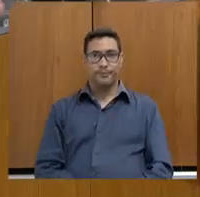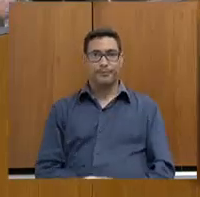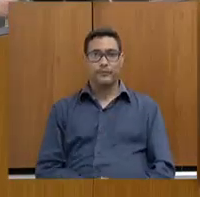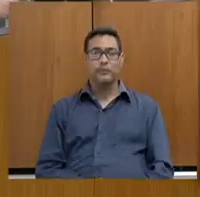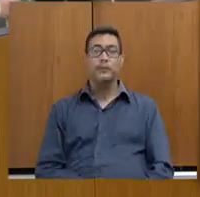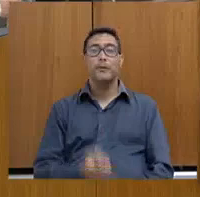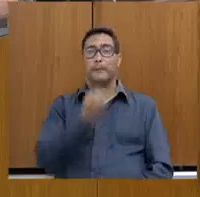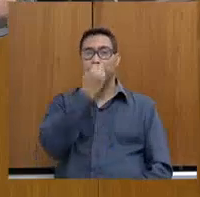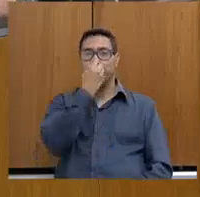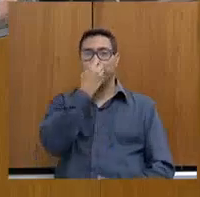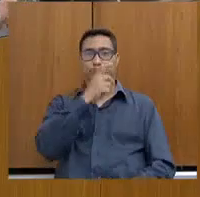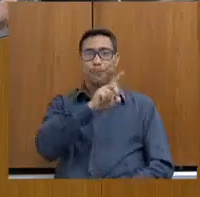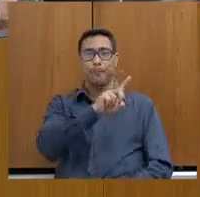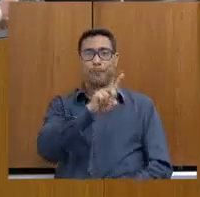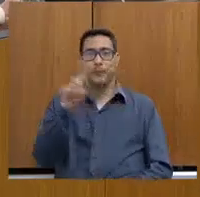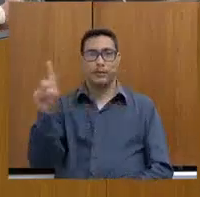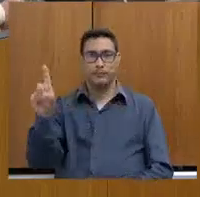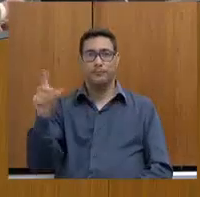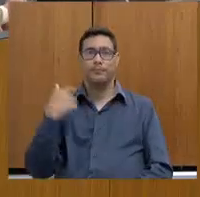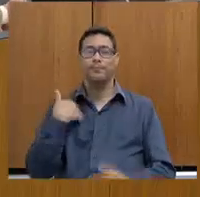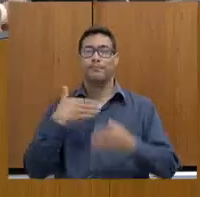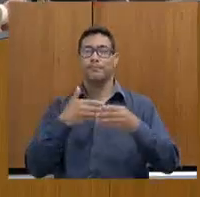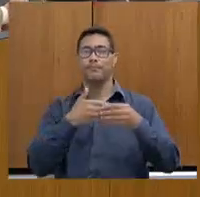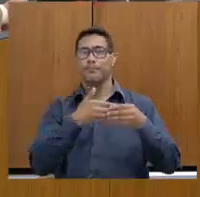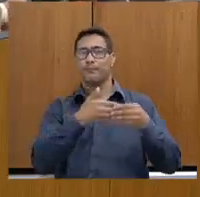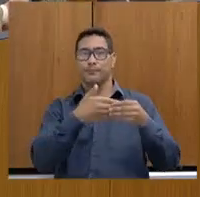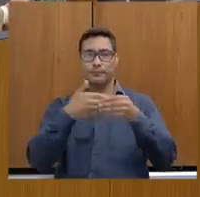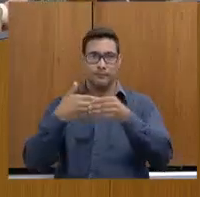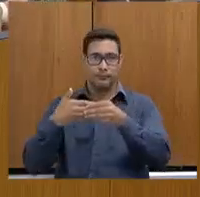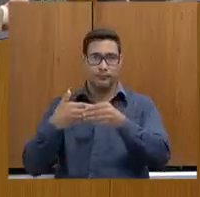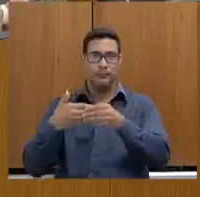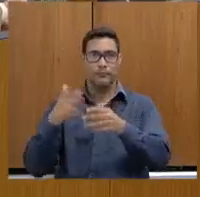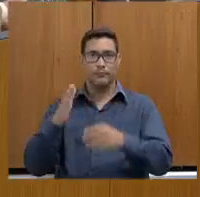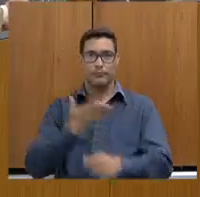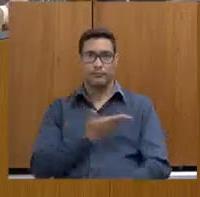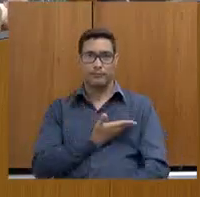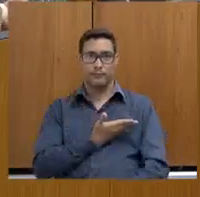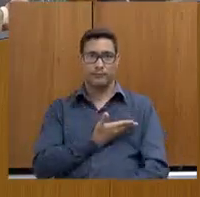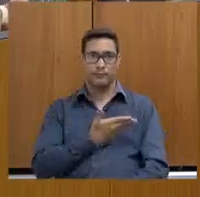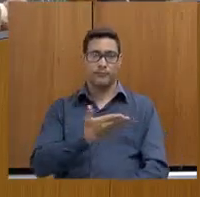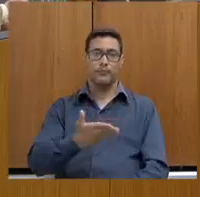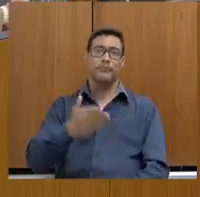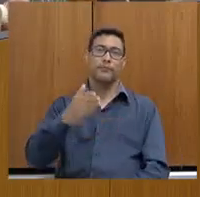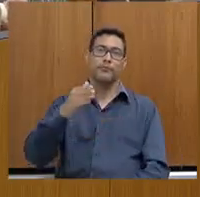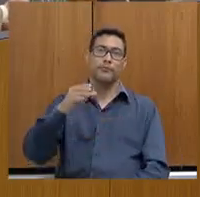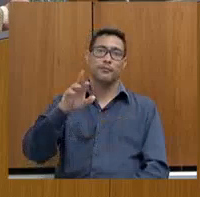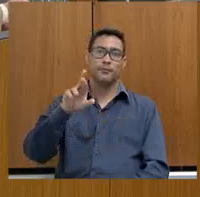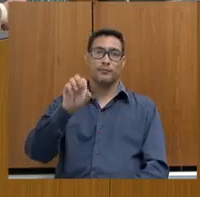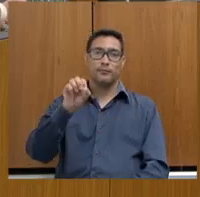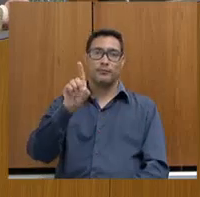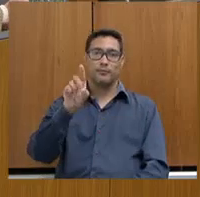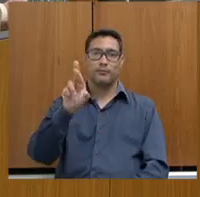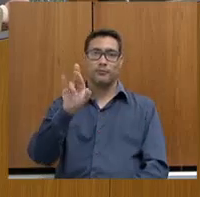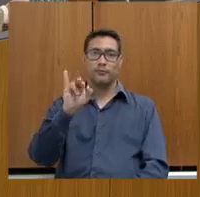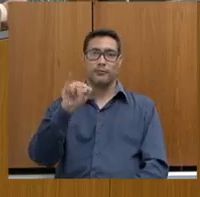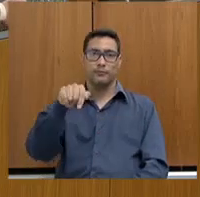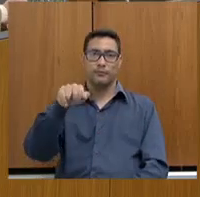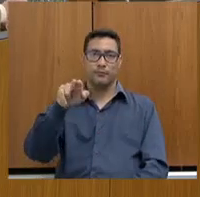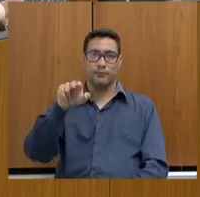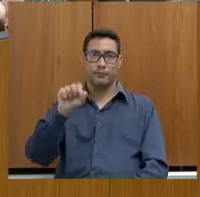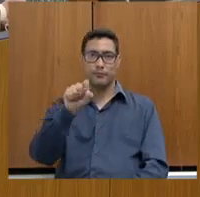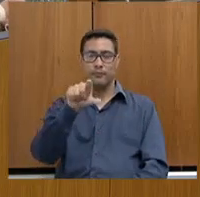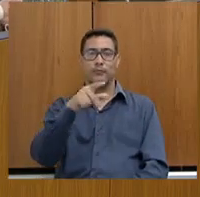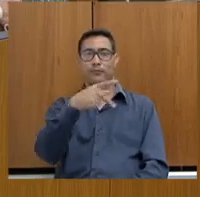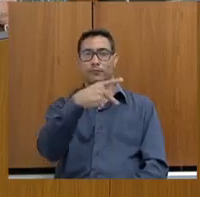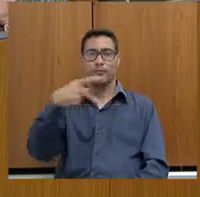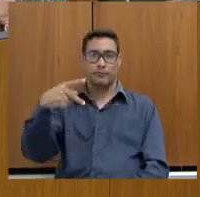Bom dia. Eu cumprimento o meu querido amigo, o deputado Sargento Rodrigues, o presidente dessa sessão, minha